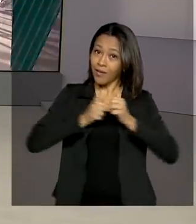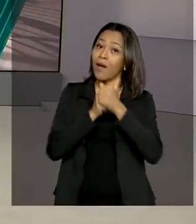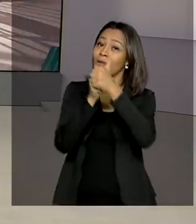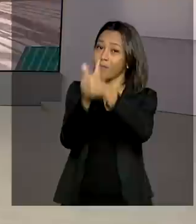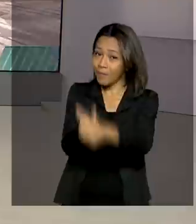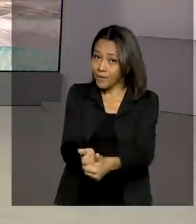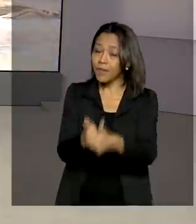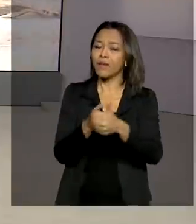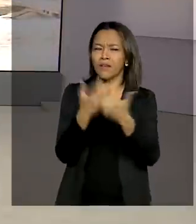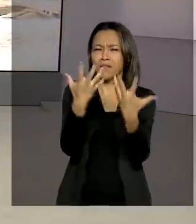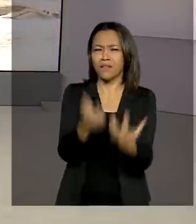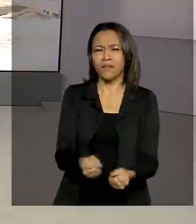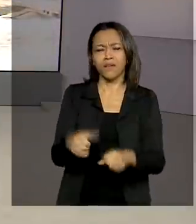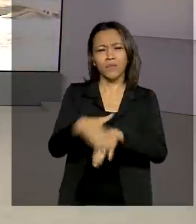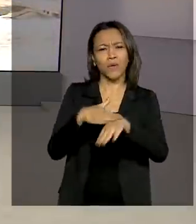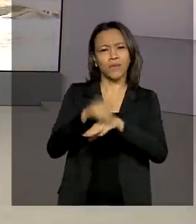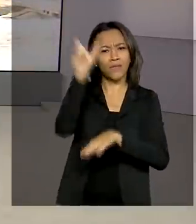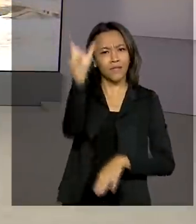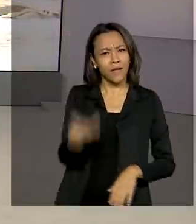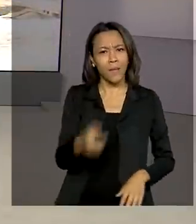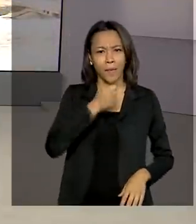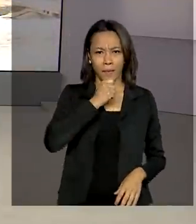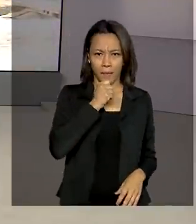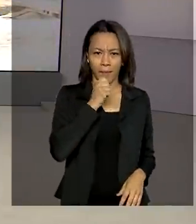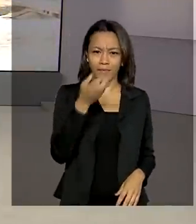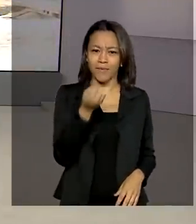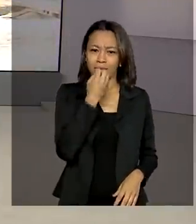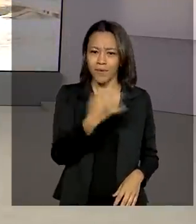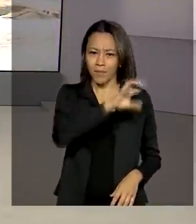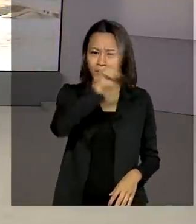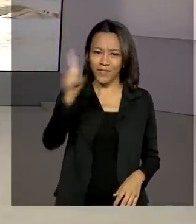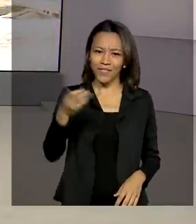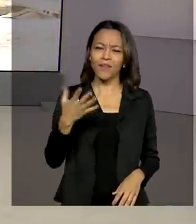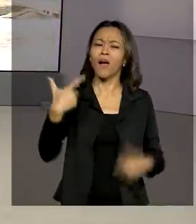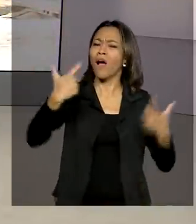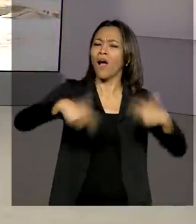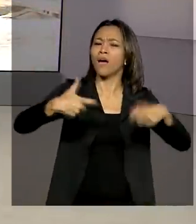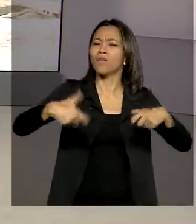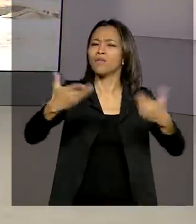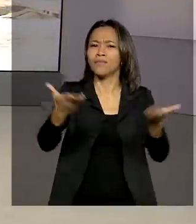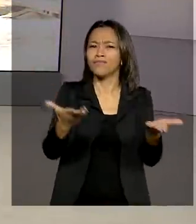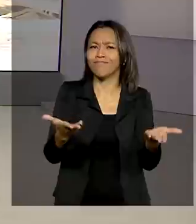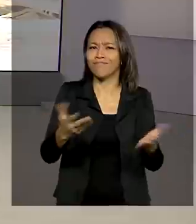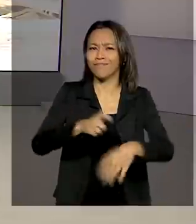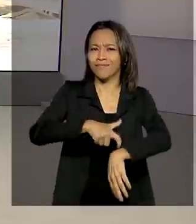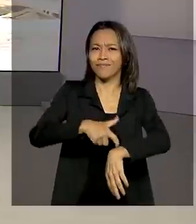então falar com o repórter Carlos Molinari. Bom dia, Molinari. Onde você está nesse momento?